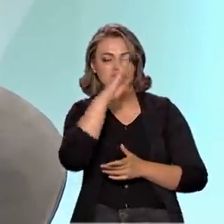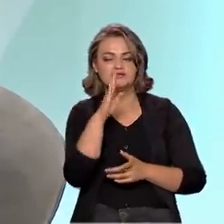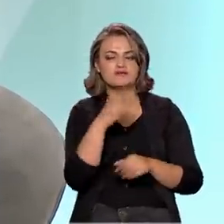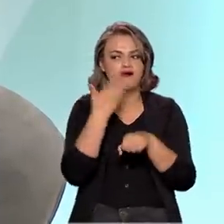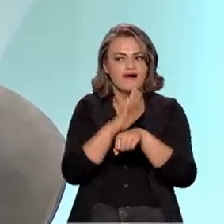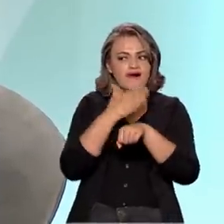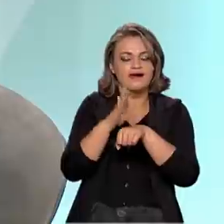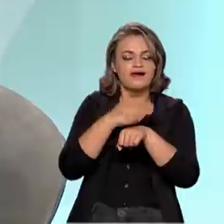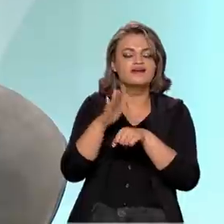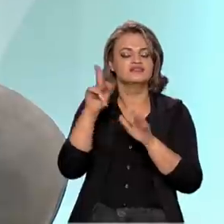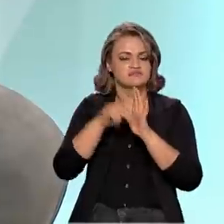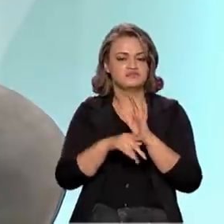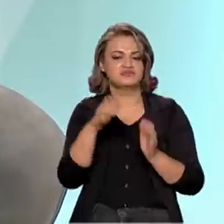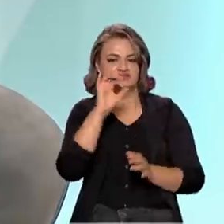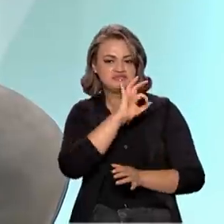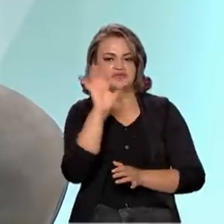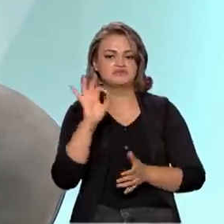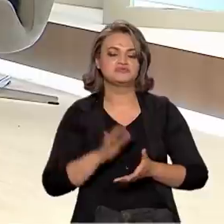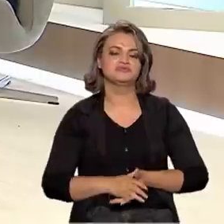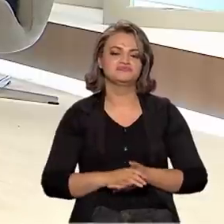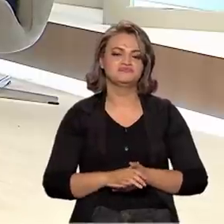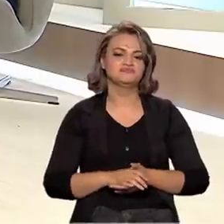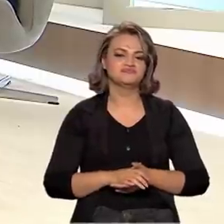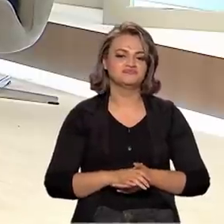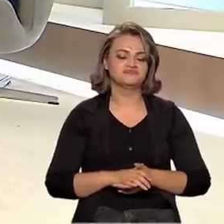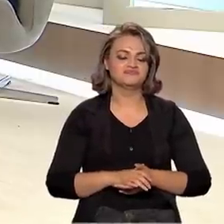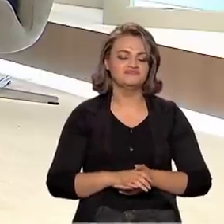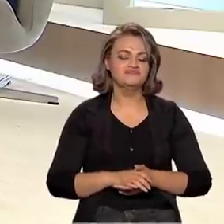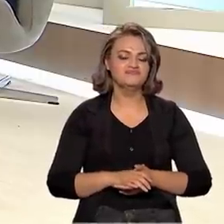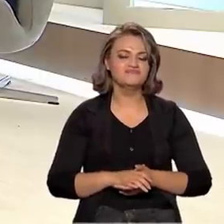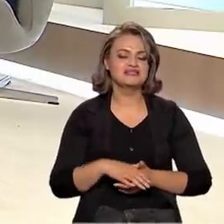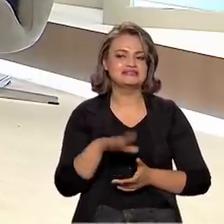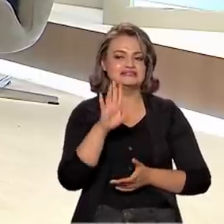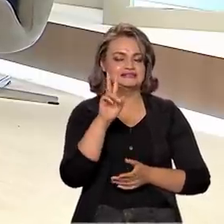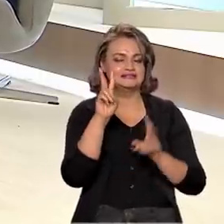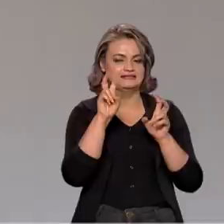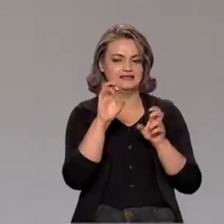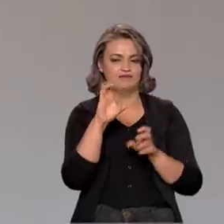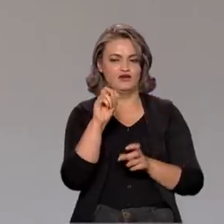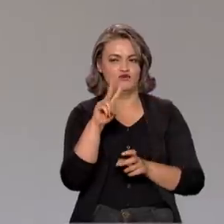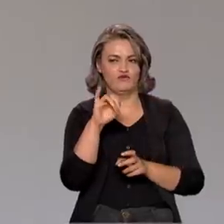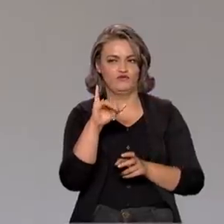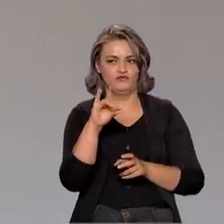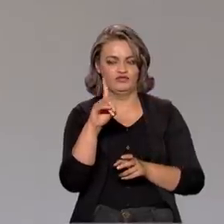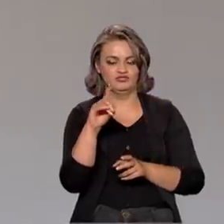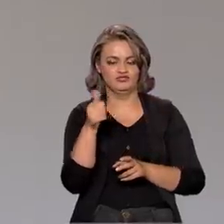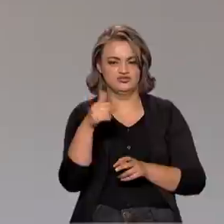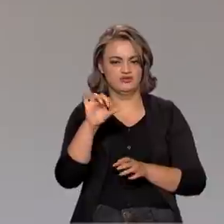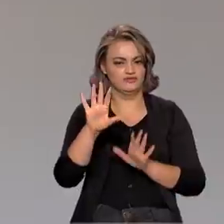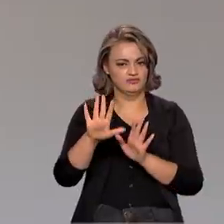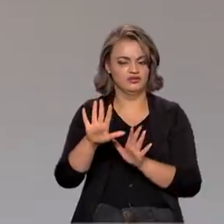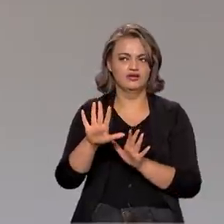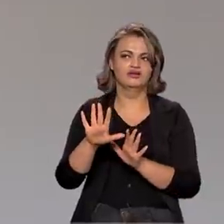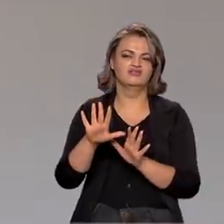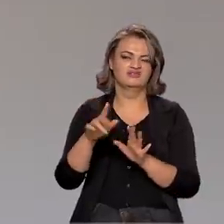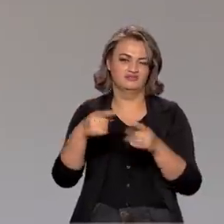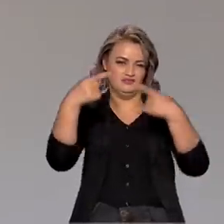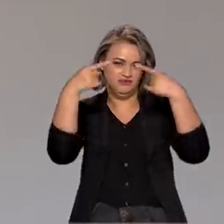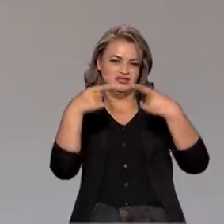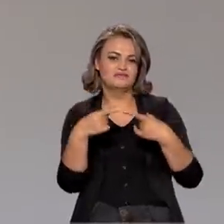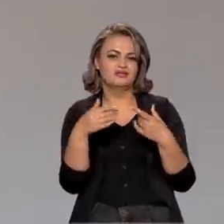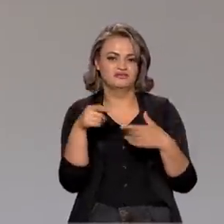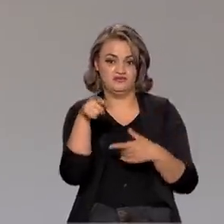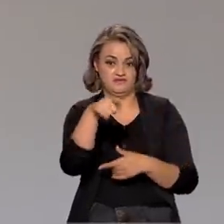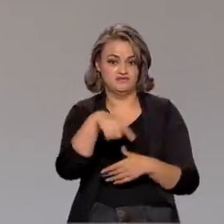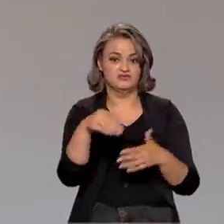atrás, a gente está bem nessa corrida mundial. Antes da gente entrar na questão da Covid-19, nesse enfrentamento, que foi um enfrentamento